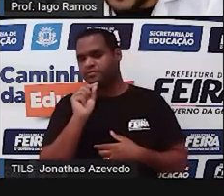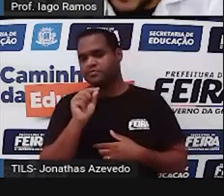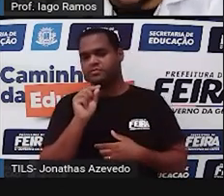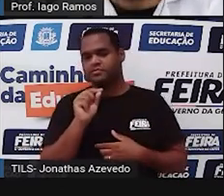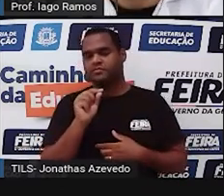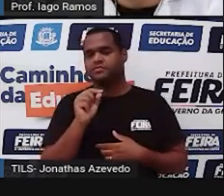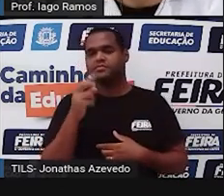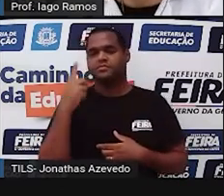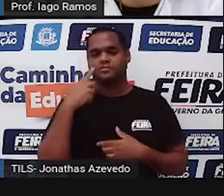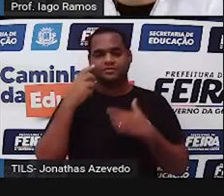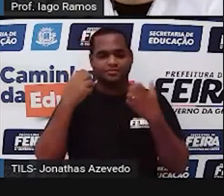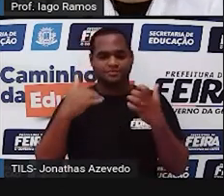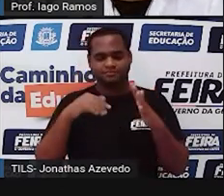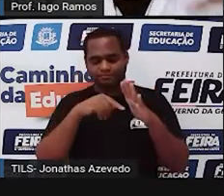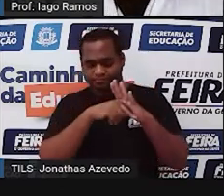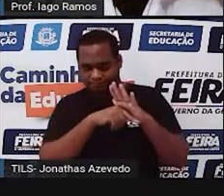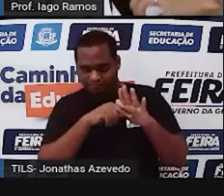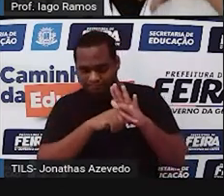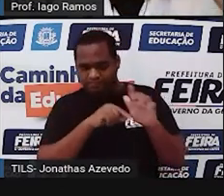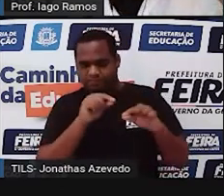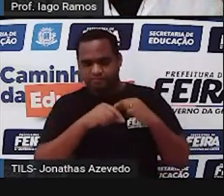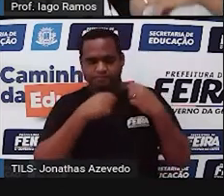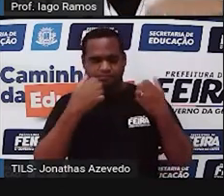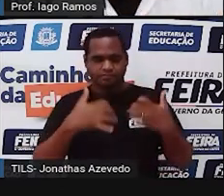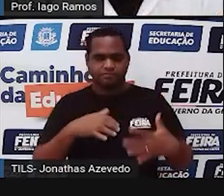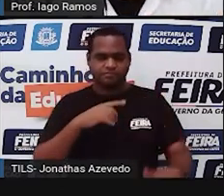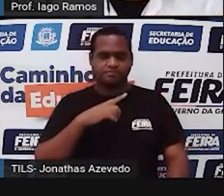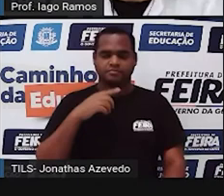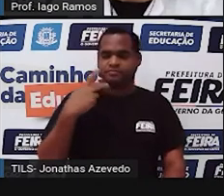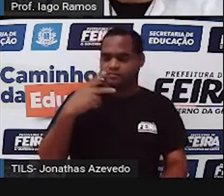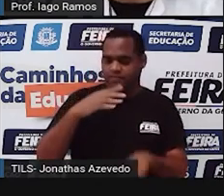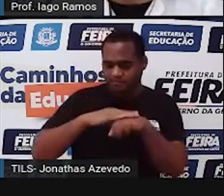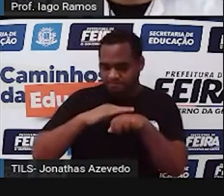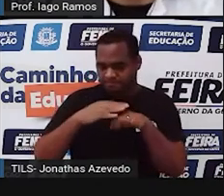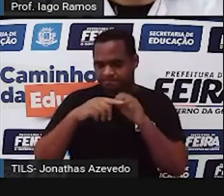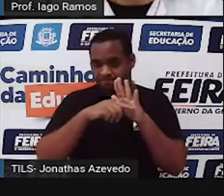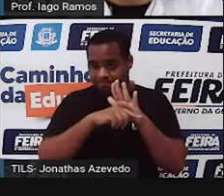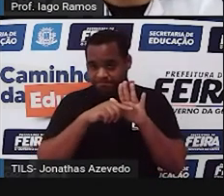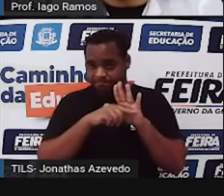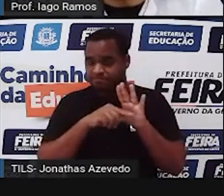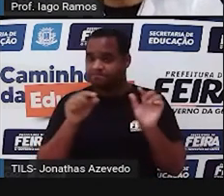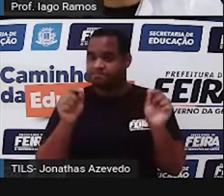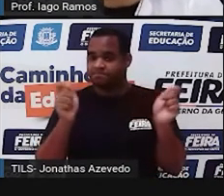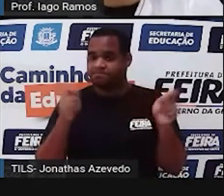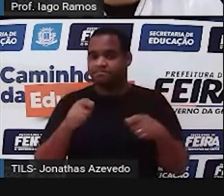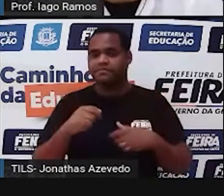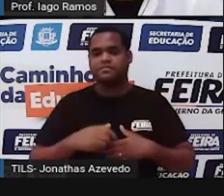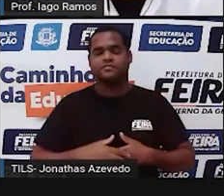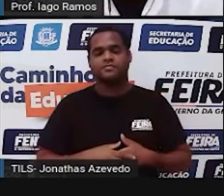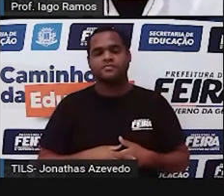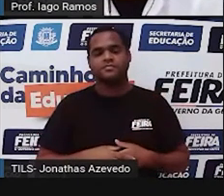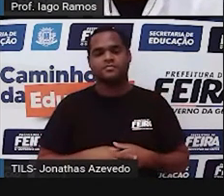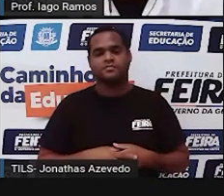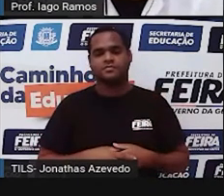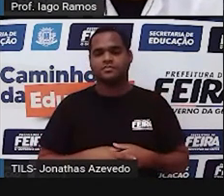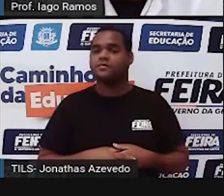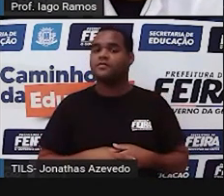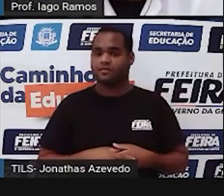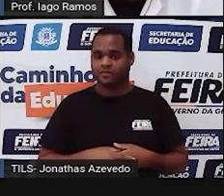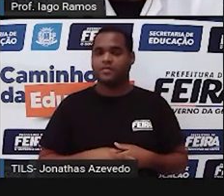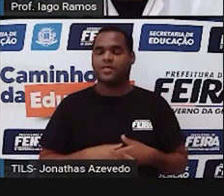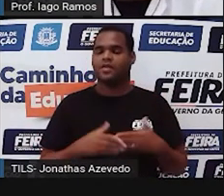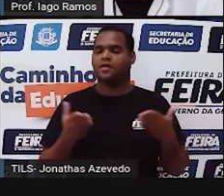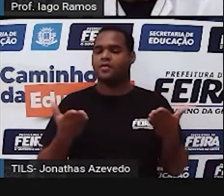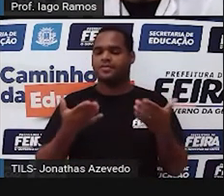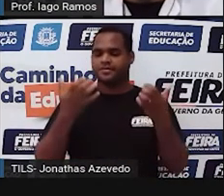isso de autoavaliação, avaliar a si mesmo, a si próprio. Tá bom? Bom, e agora,